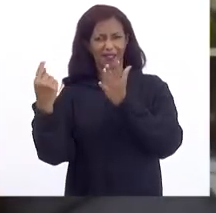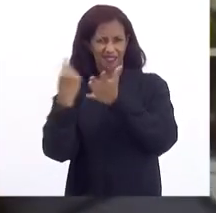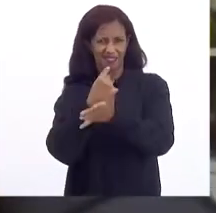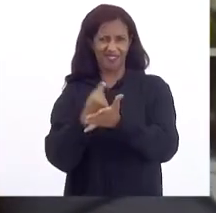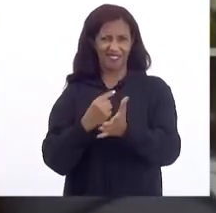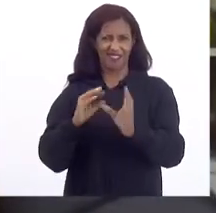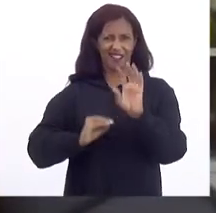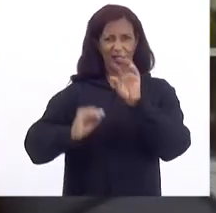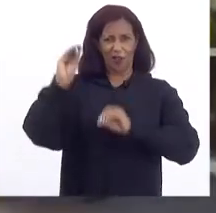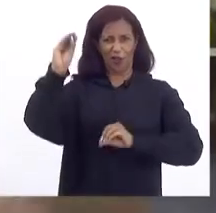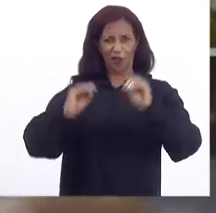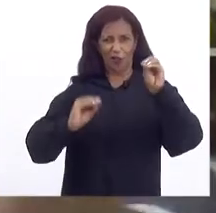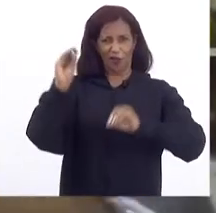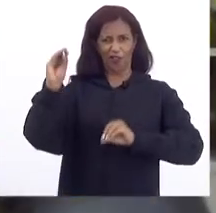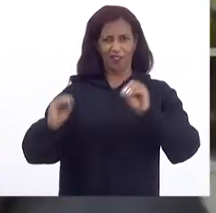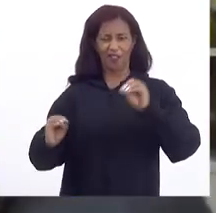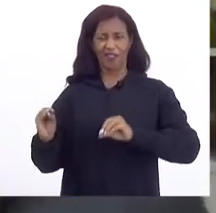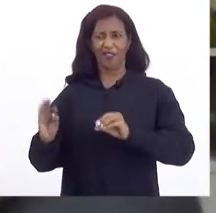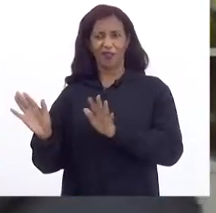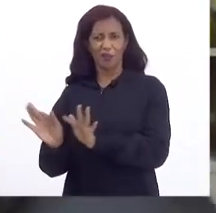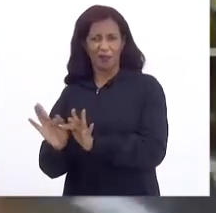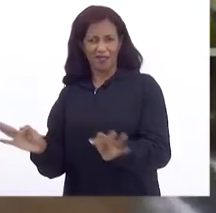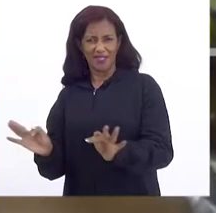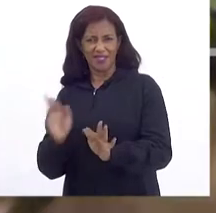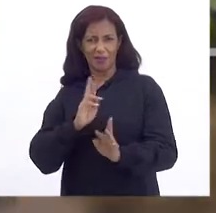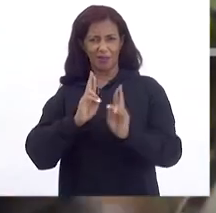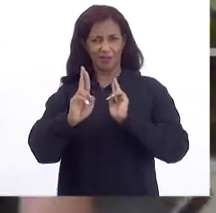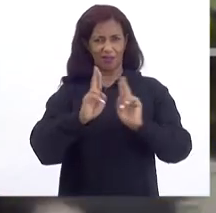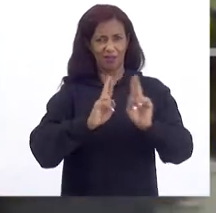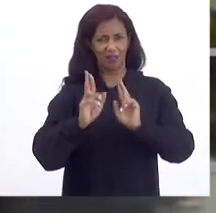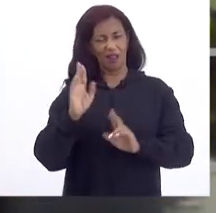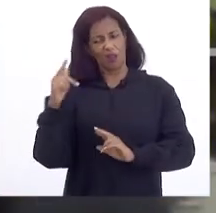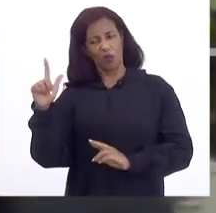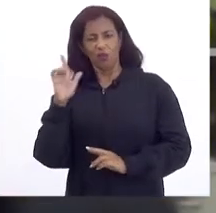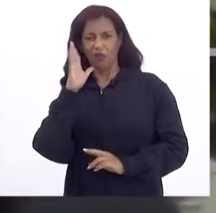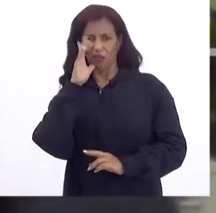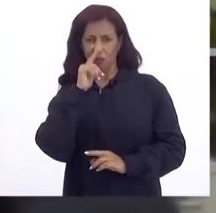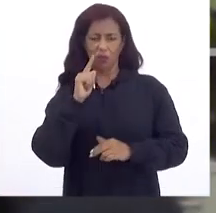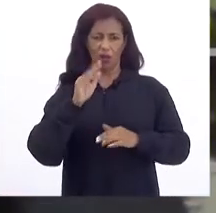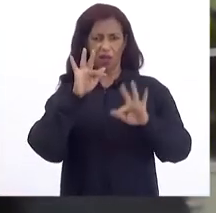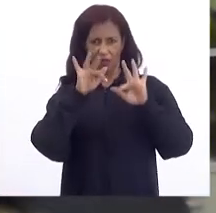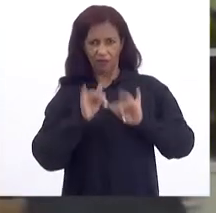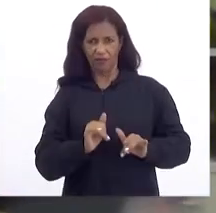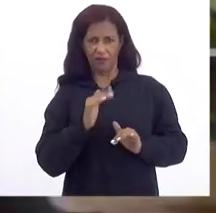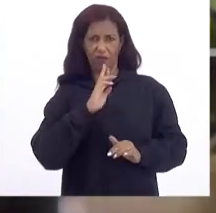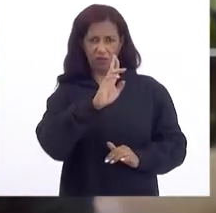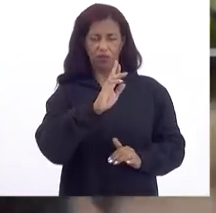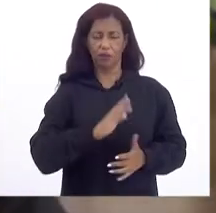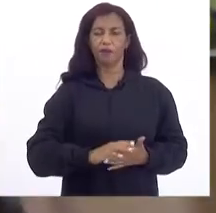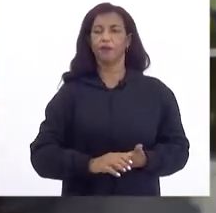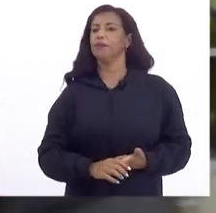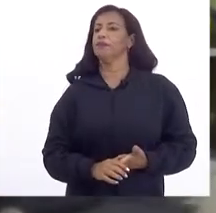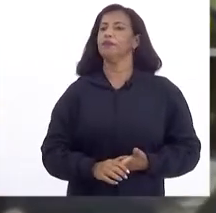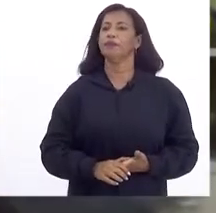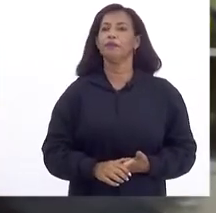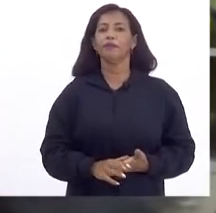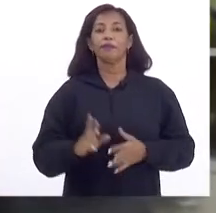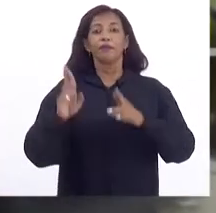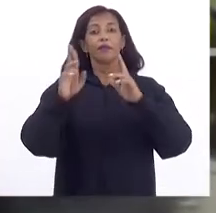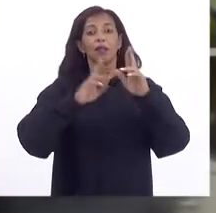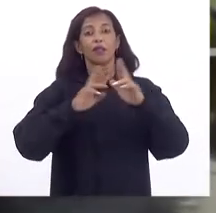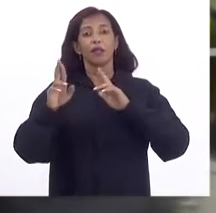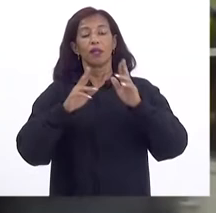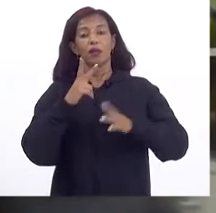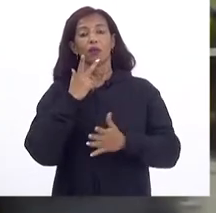Que eu vou Das mais Simples de responder Ou aquelas Que vão demandar Um pouquinho mais De complexidade Em relação